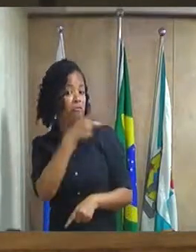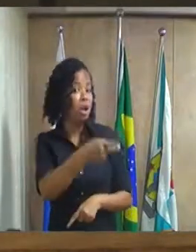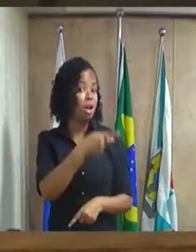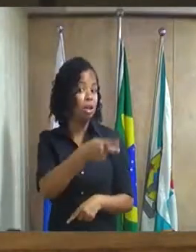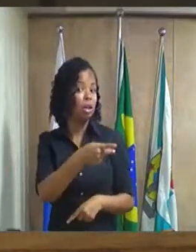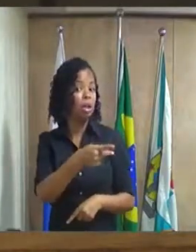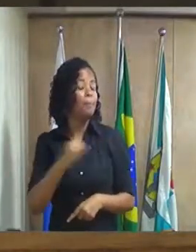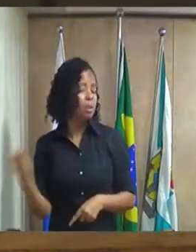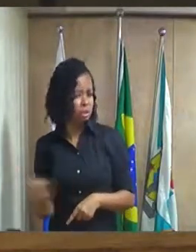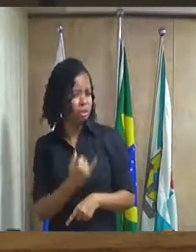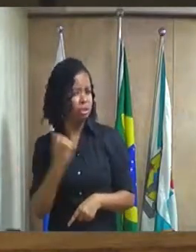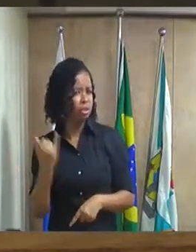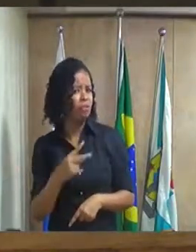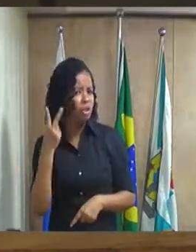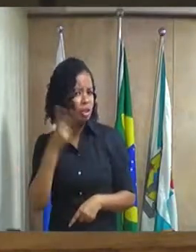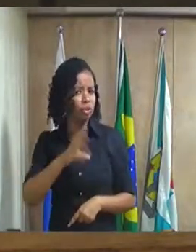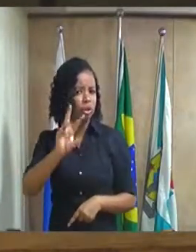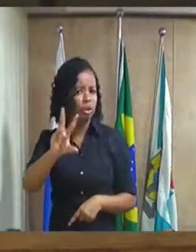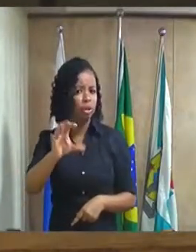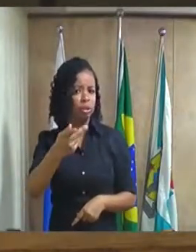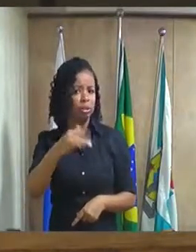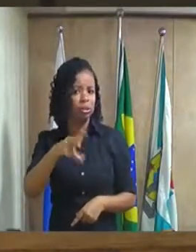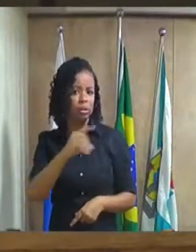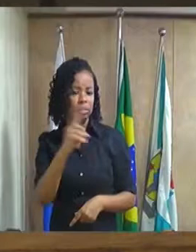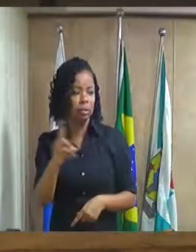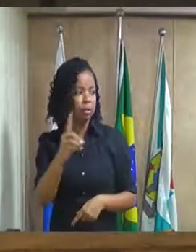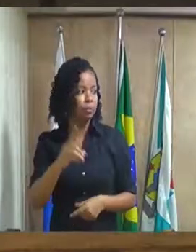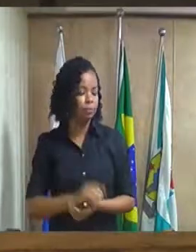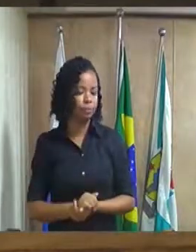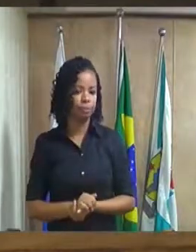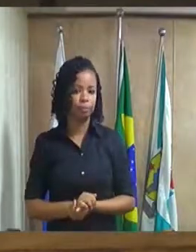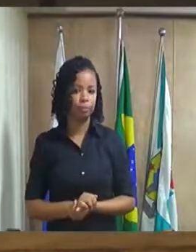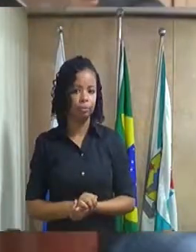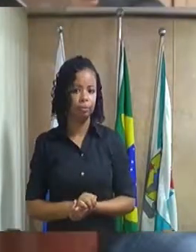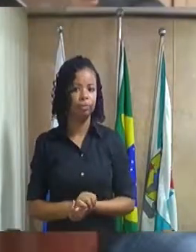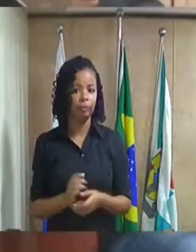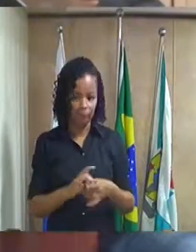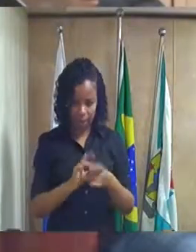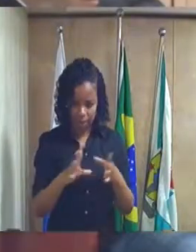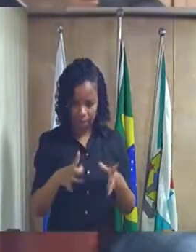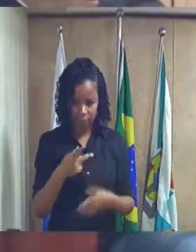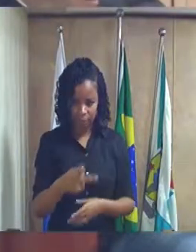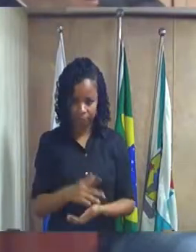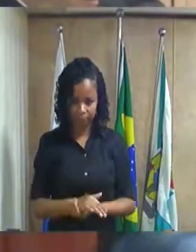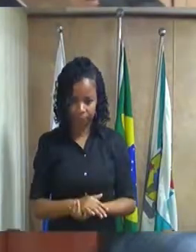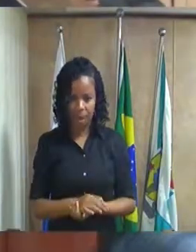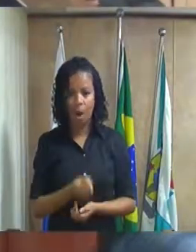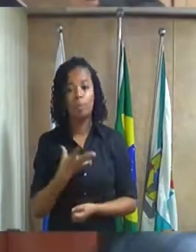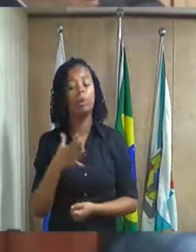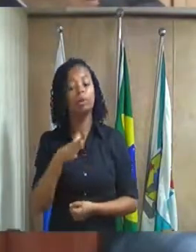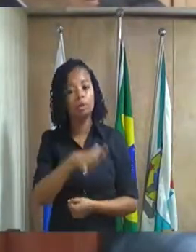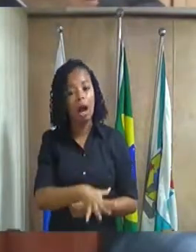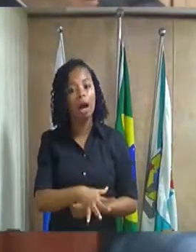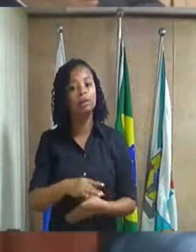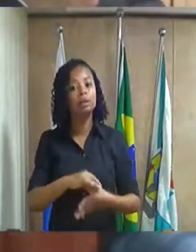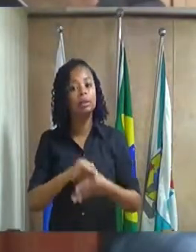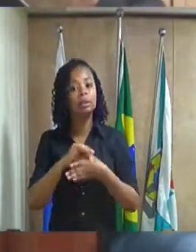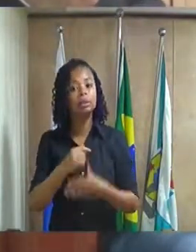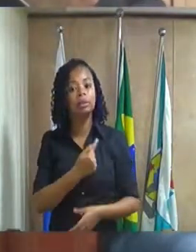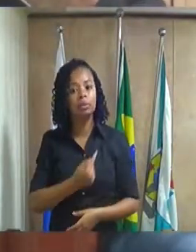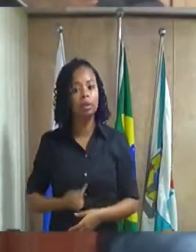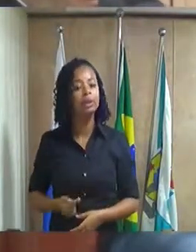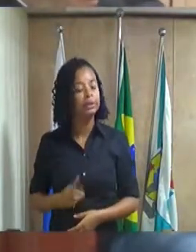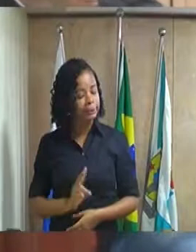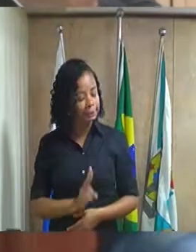Chiquinho Grandão vossa excelência tem boa parte concedida obrigado meu líder de governo como sempre é numa